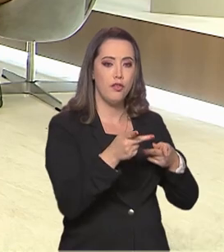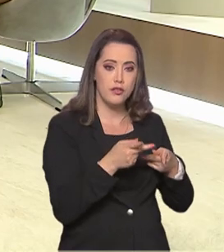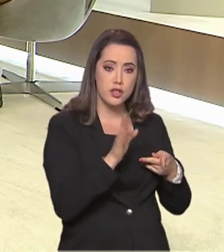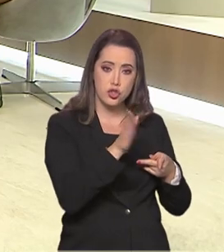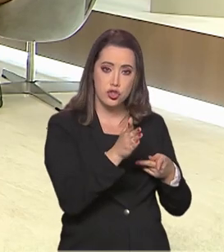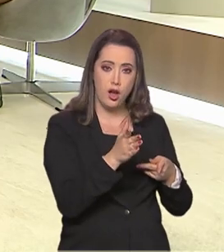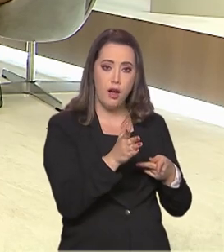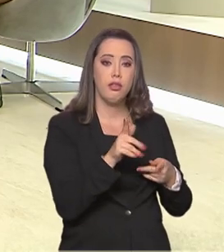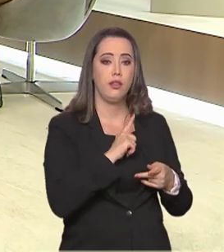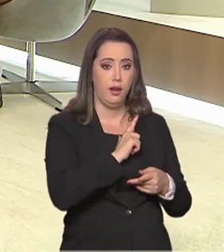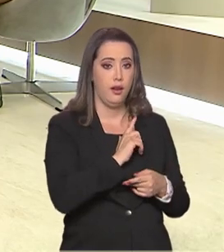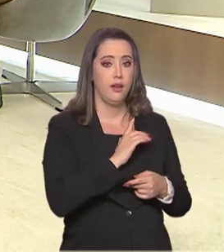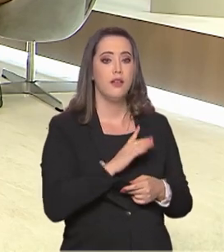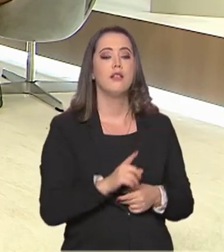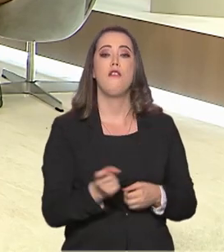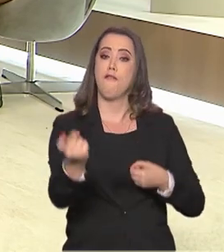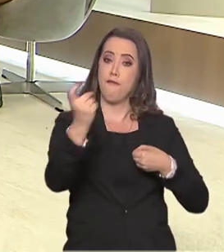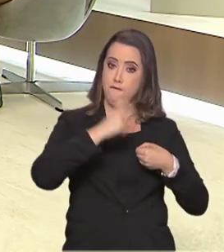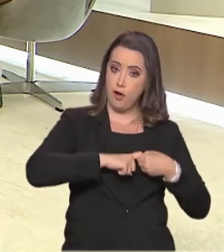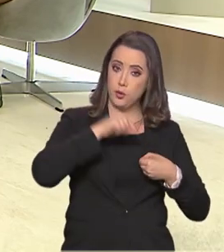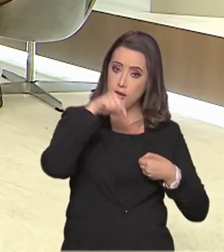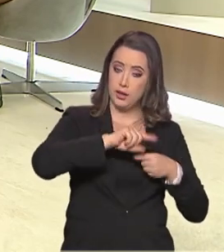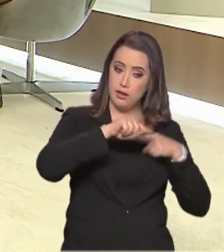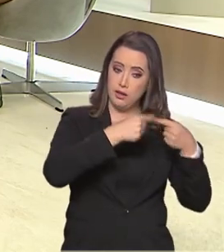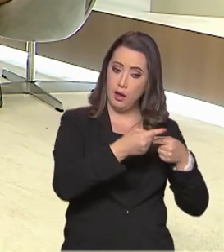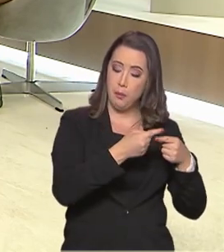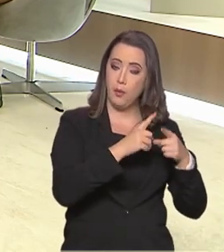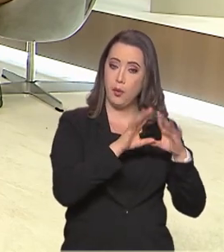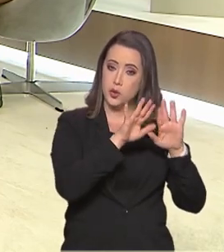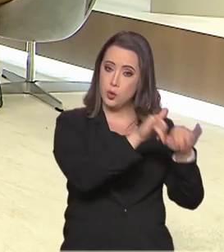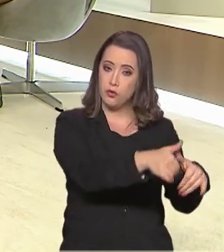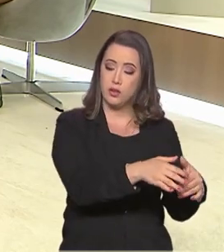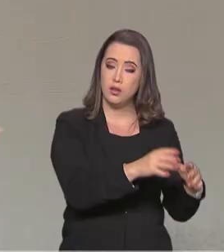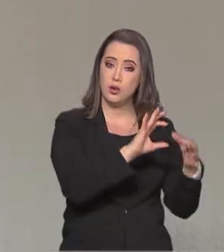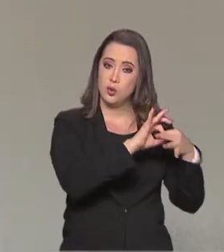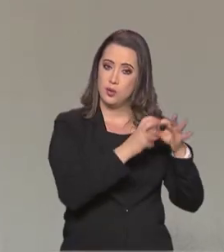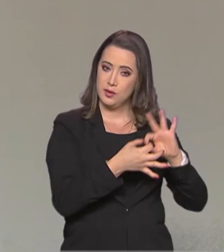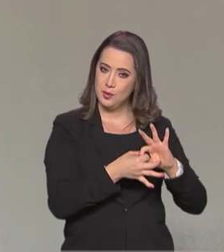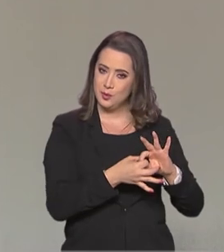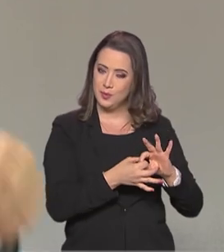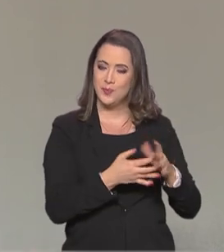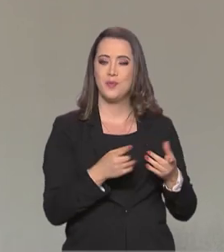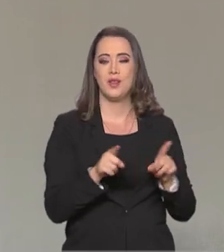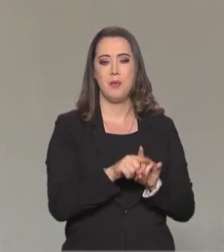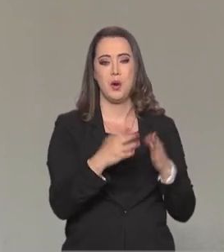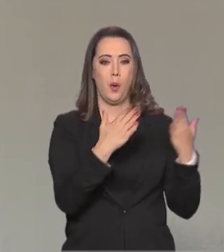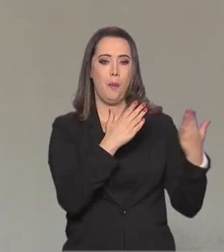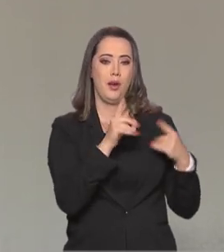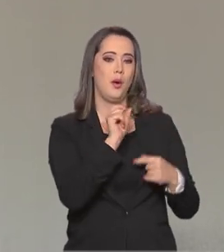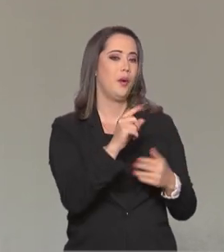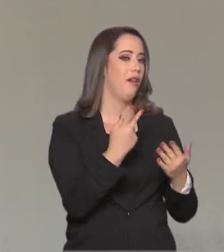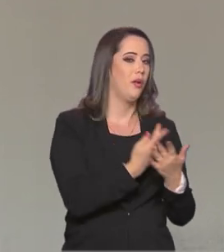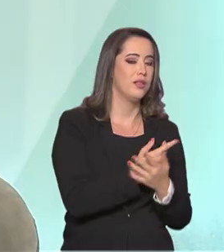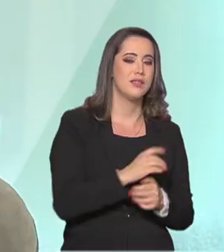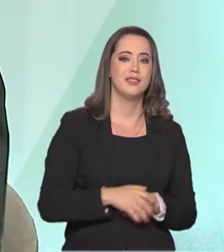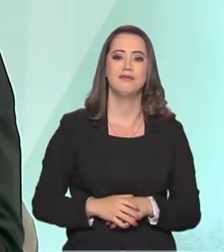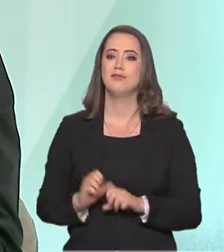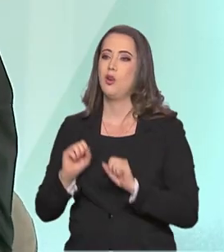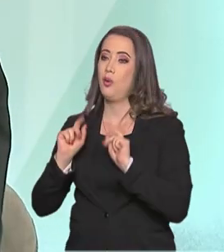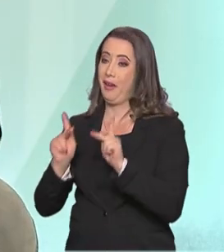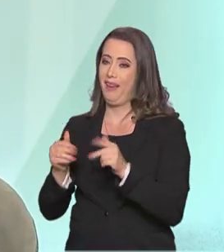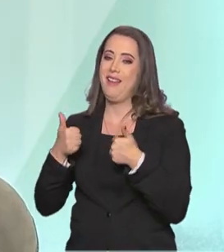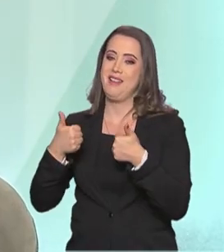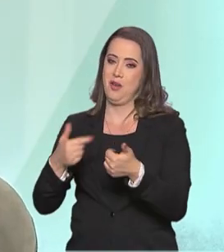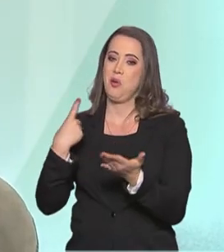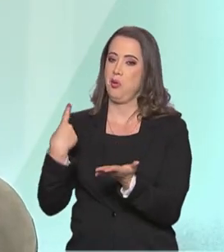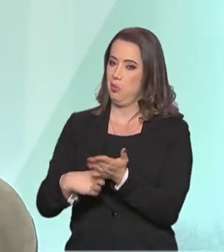né, Cátia? Para voltar aqui depois dos Jogos Olímpicos e Paralímpicos para fazer um balanço para a gente como foi. Está ótimo, está aceito